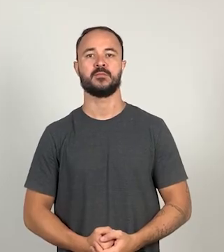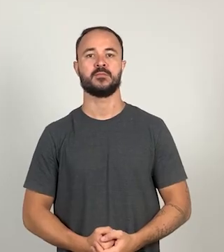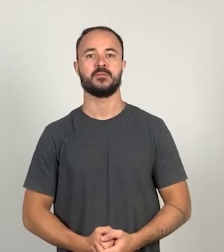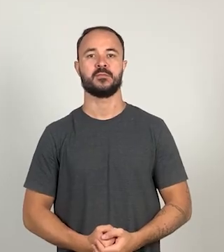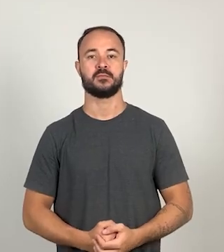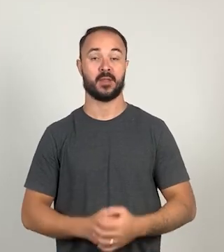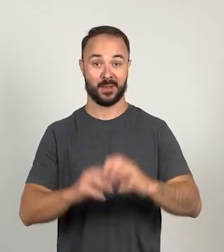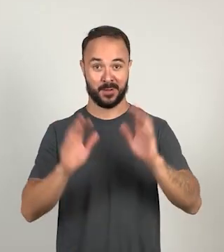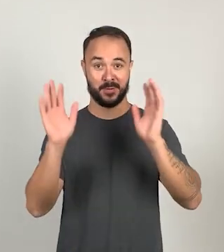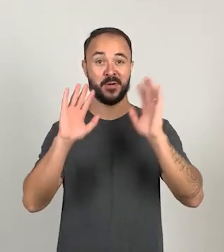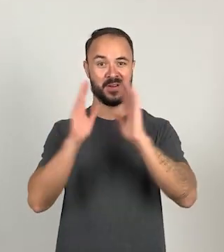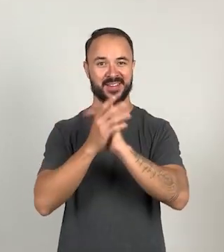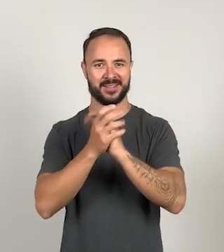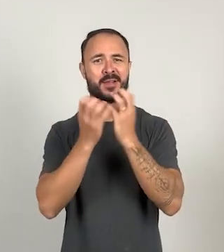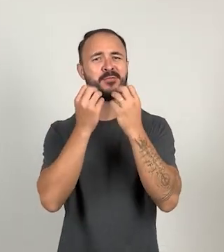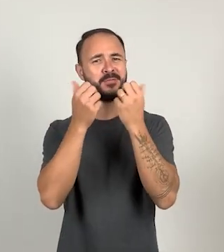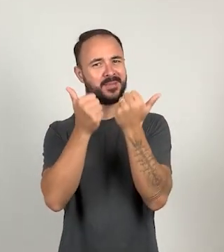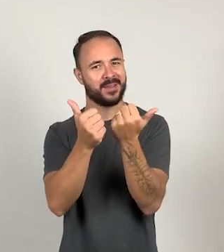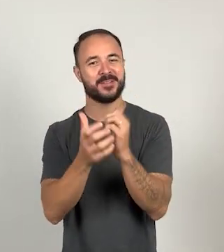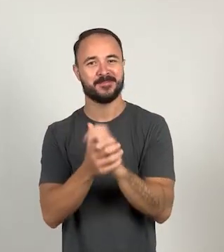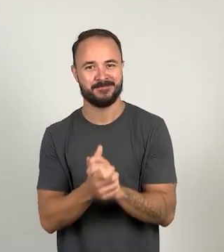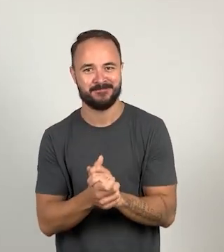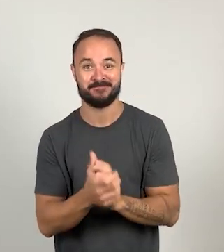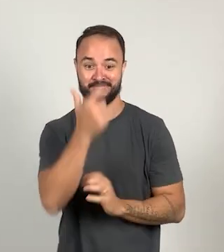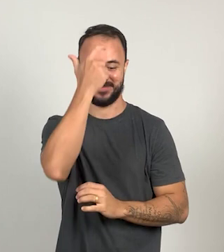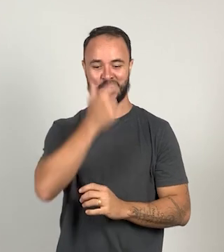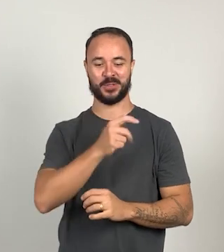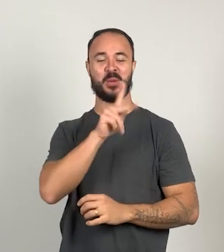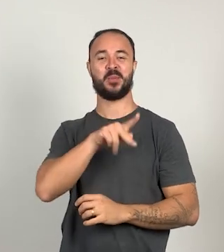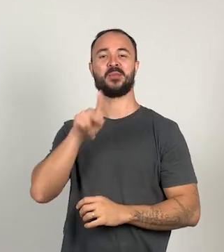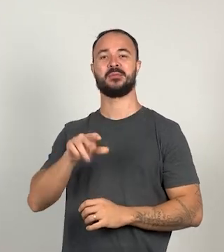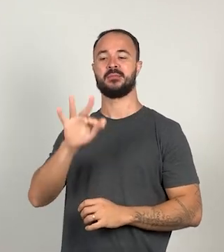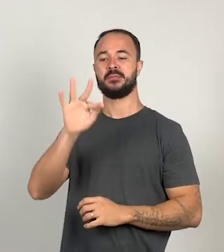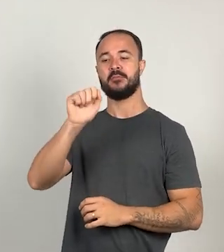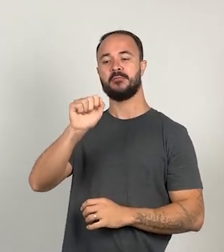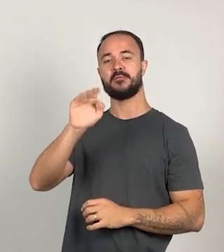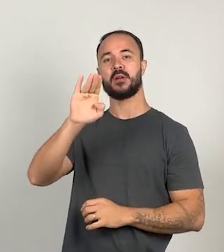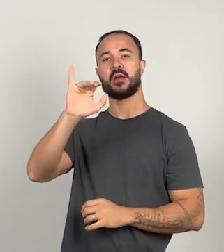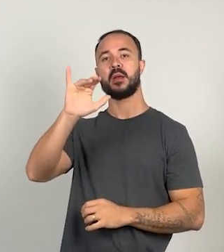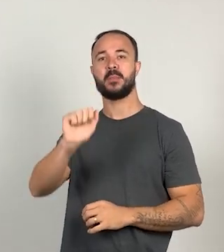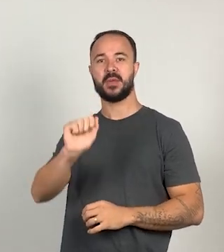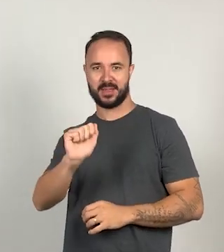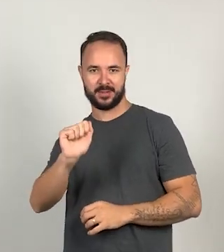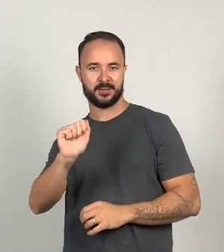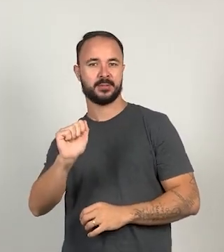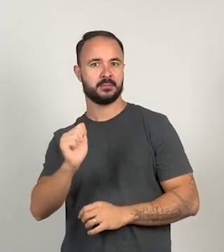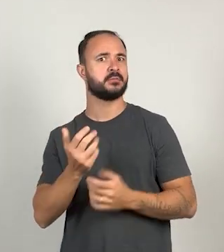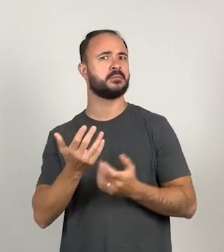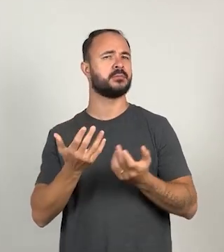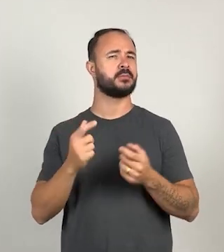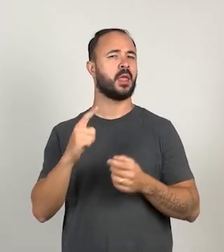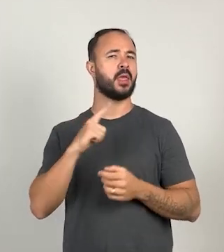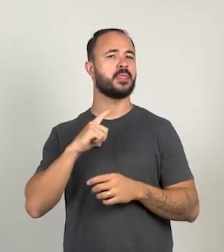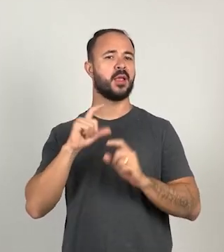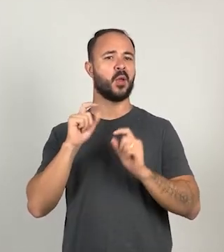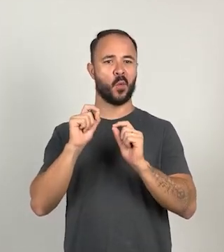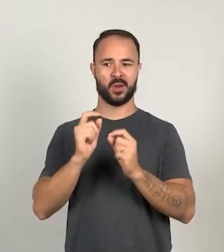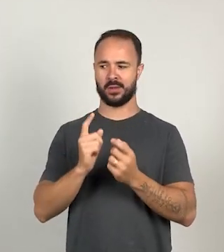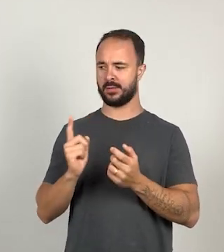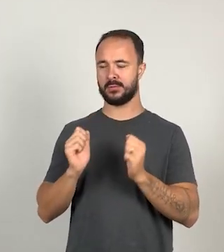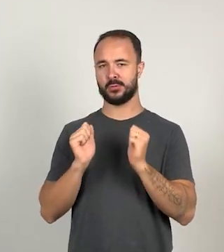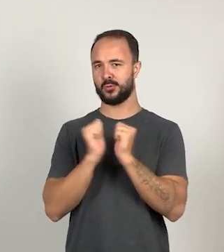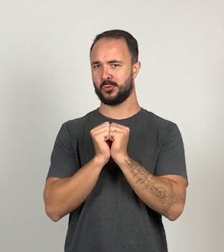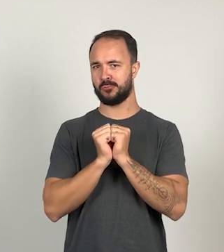Olá, crianças! Tudo bem com vocês? Eu sou a Tia Fábia. Hum, o que temos aqui do nosso ladinho?